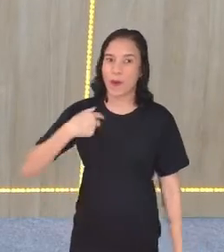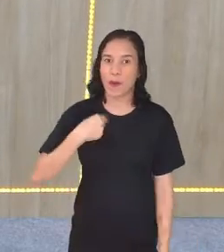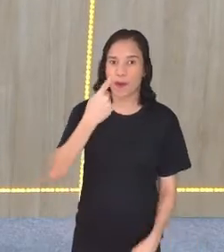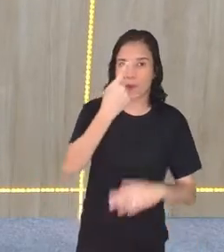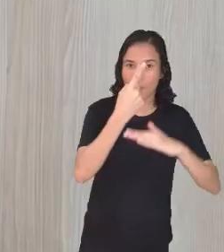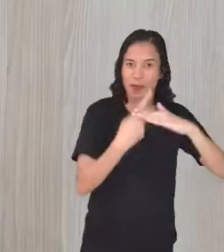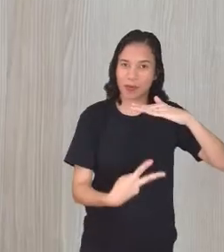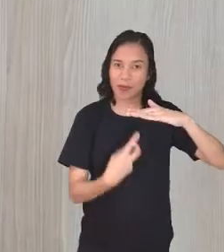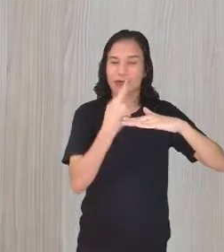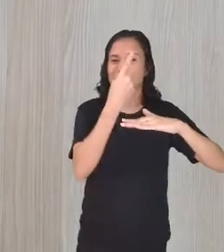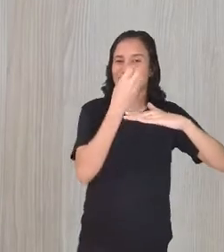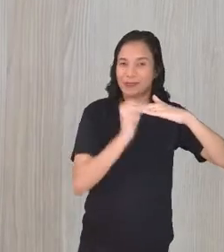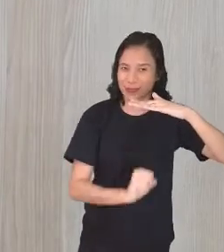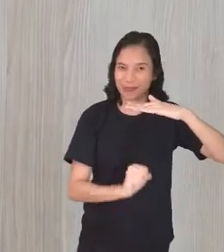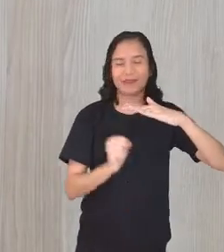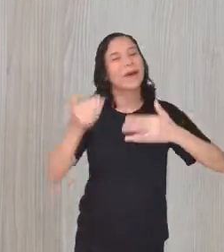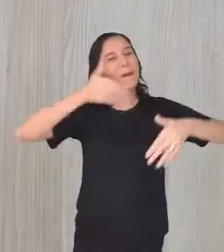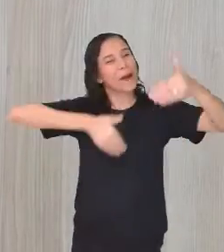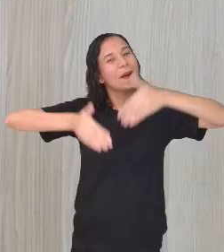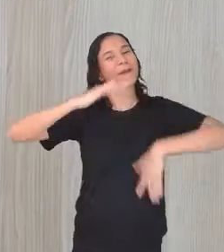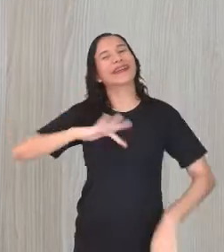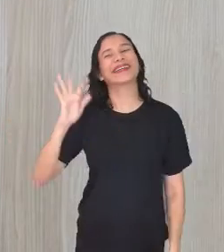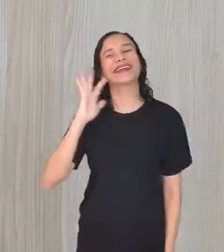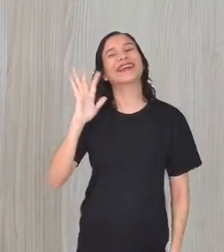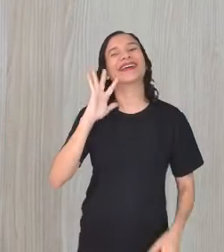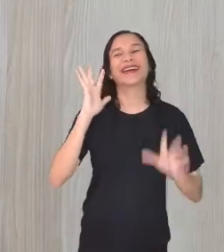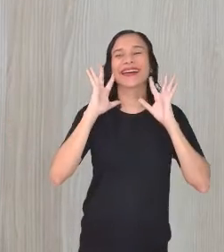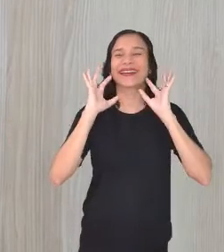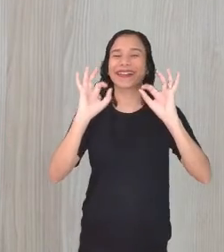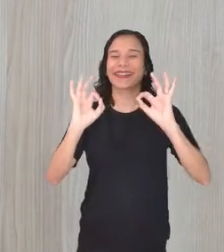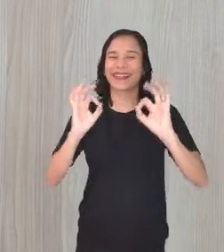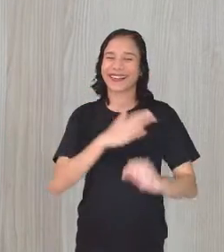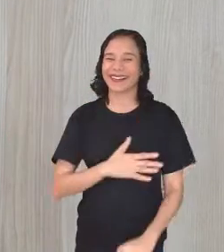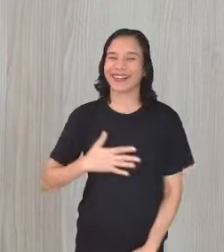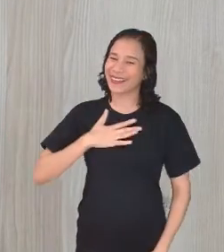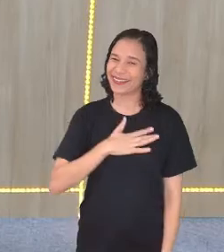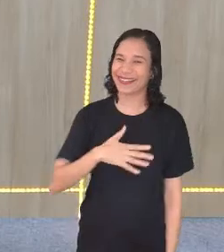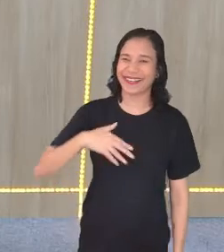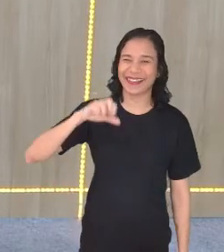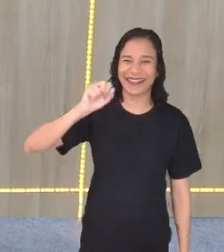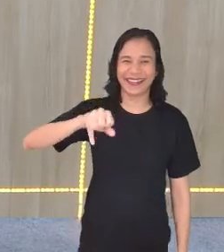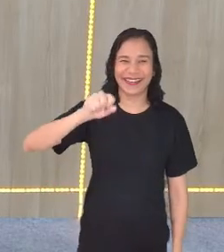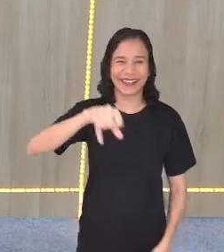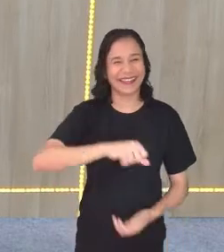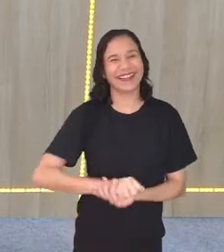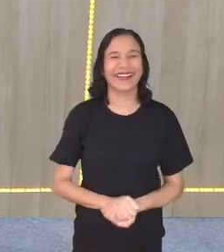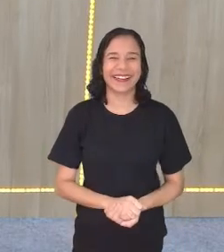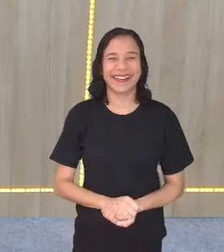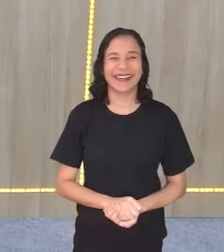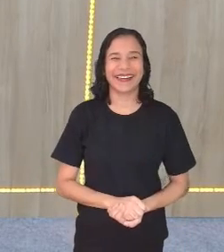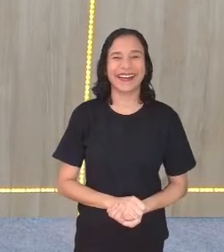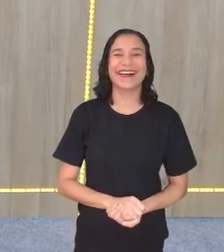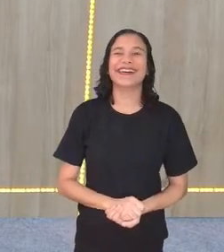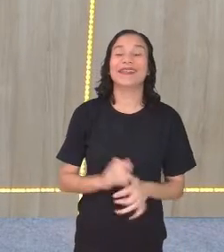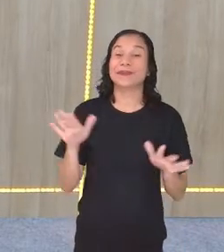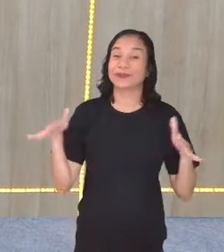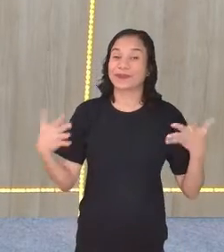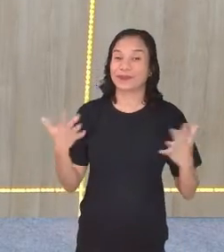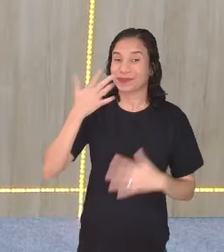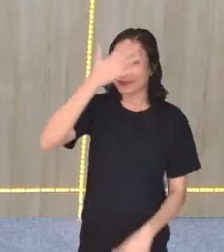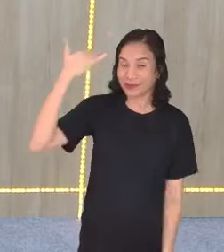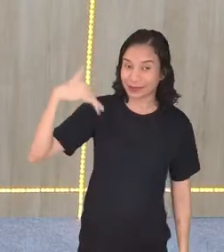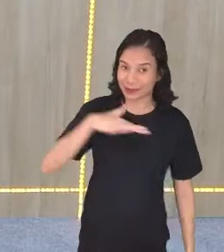oitavo, show de bola, participação massa. Ai, que bom! Gostaram, Tania. Gostaram, hein? Então, gente.